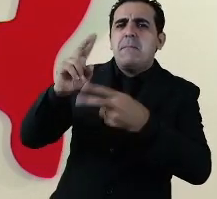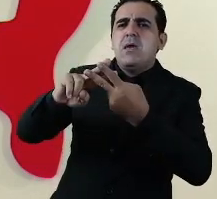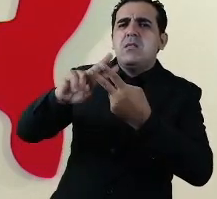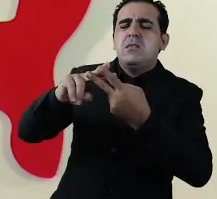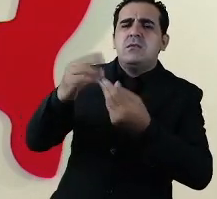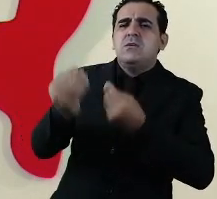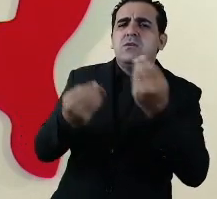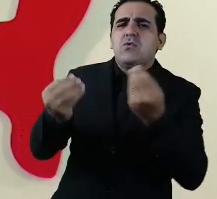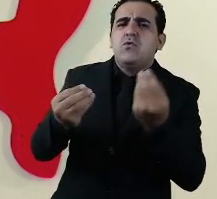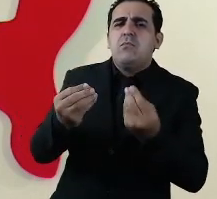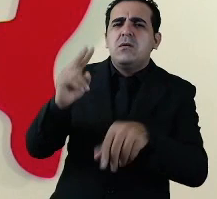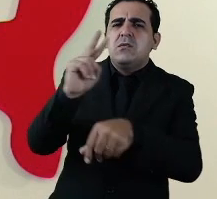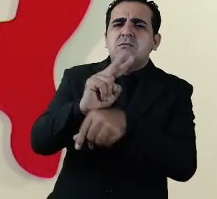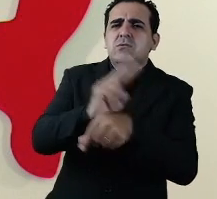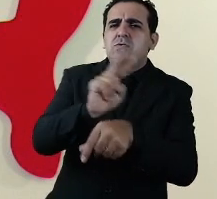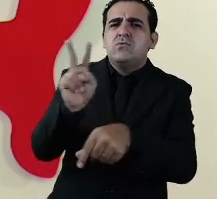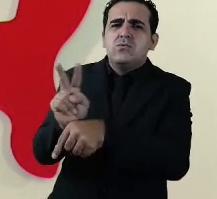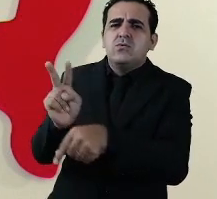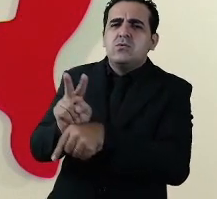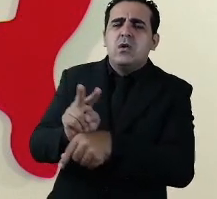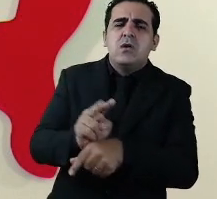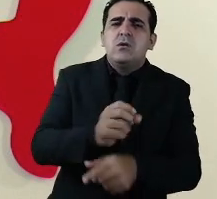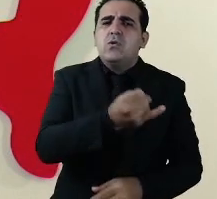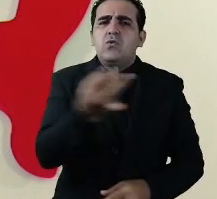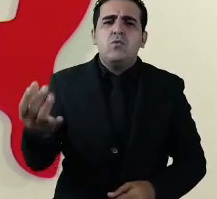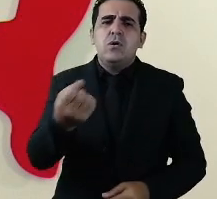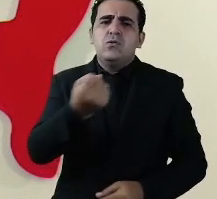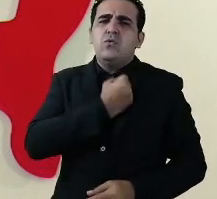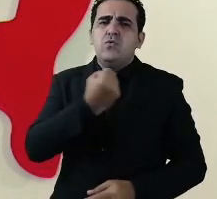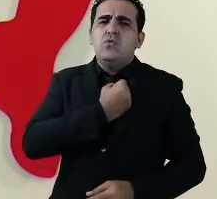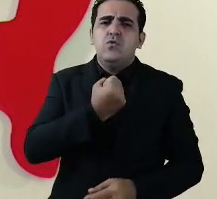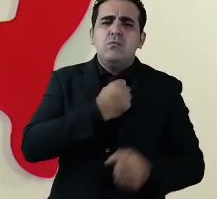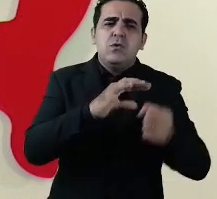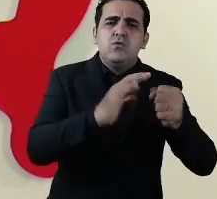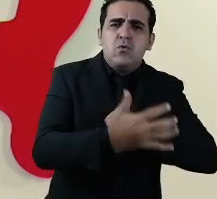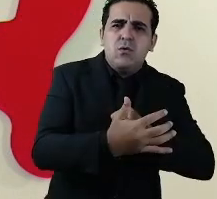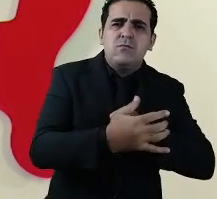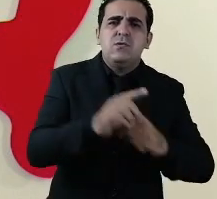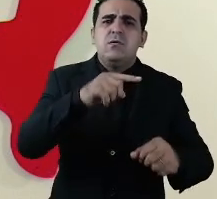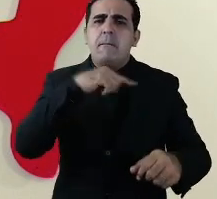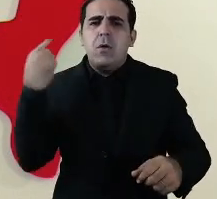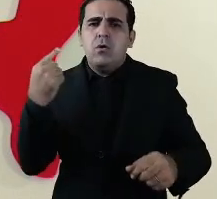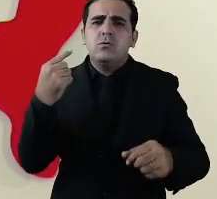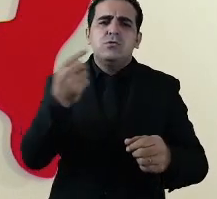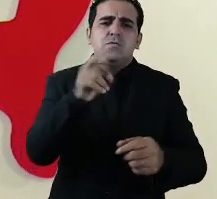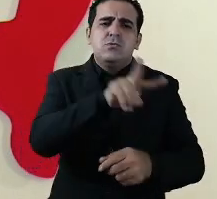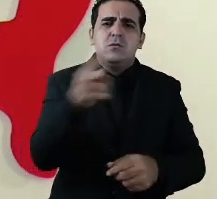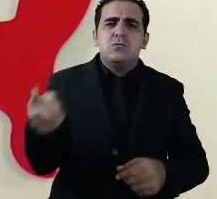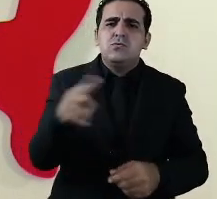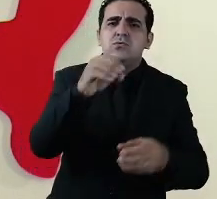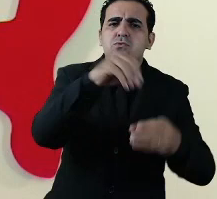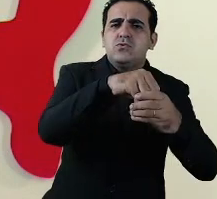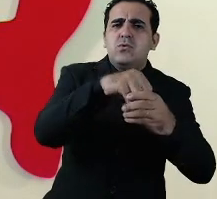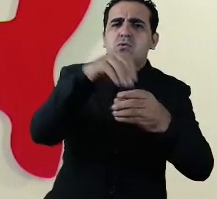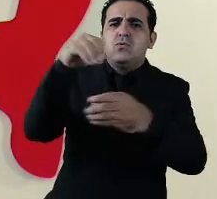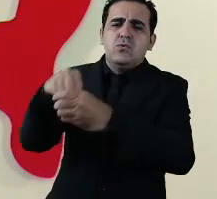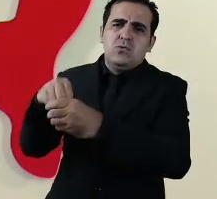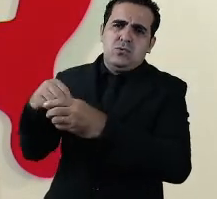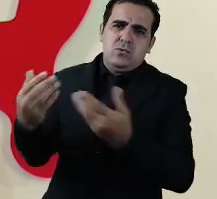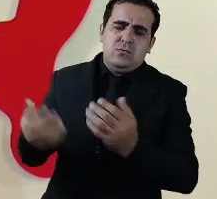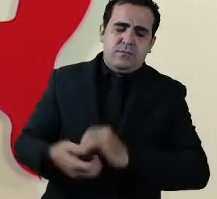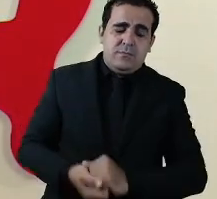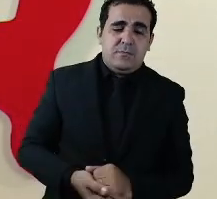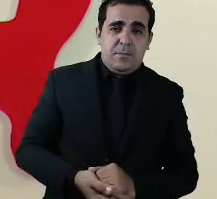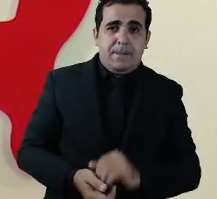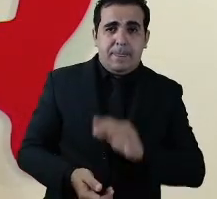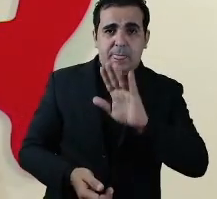para estes ambientes e qual o número de vítimas de covid entre infectados e óbitos que o governo tem como oficial eu